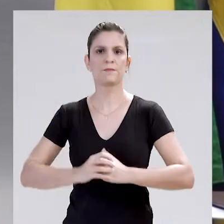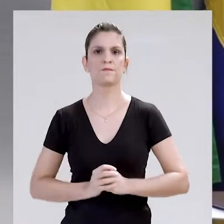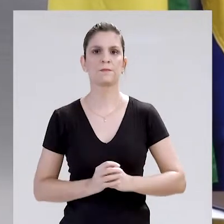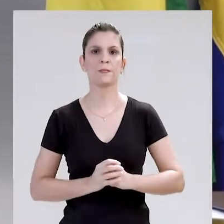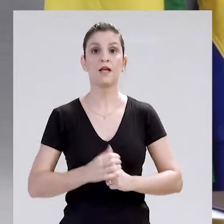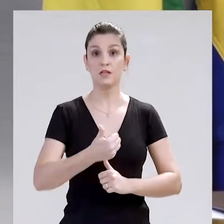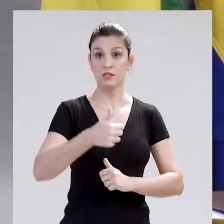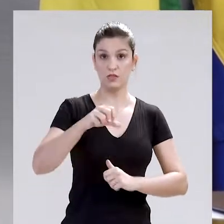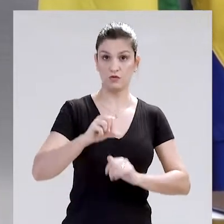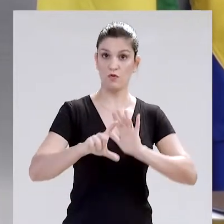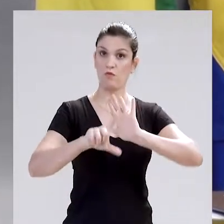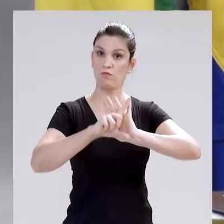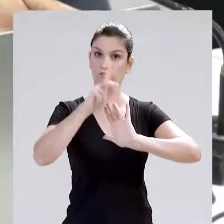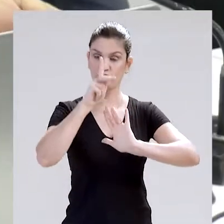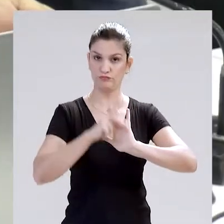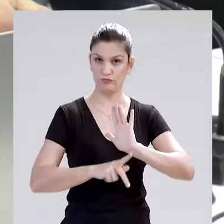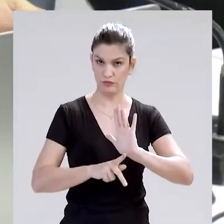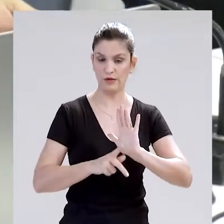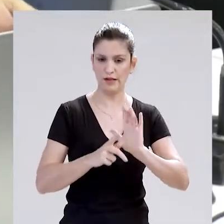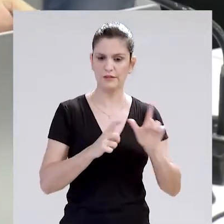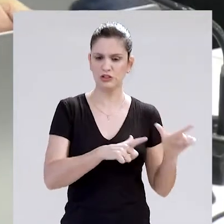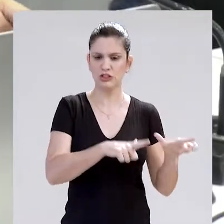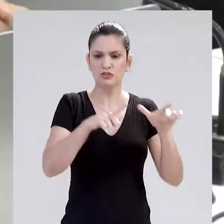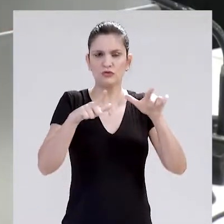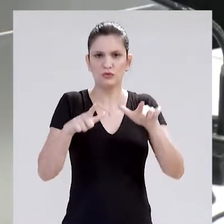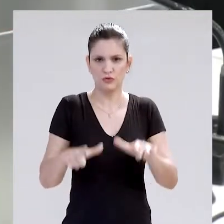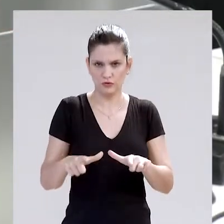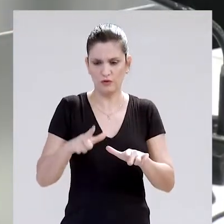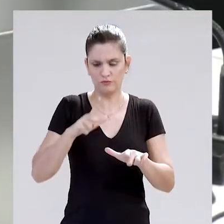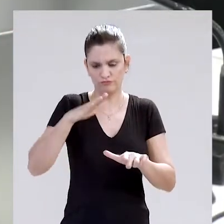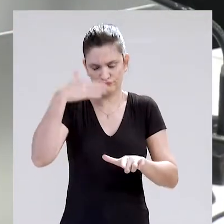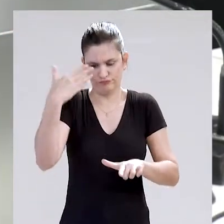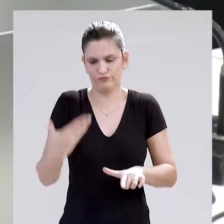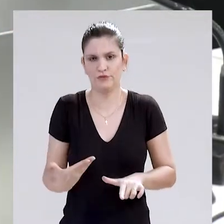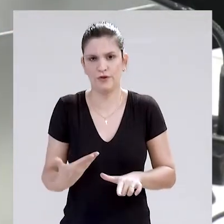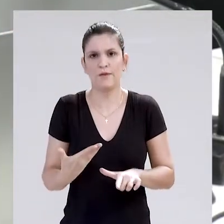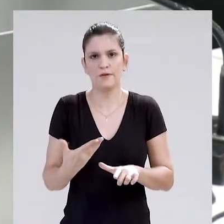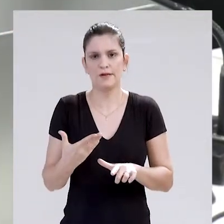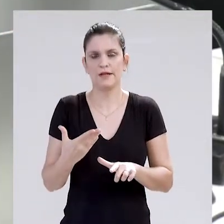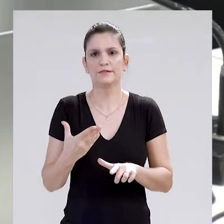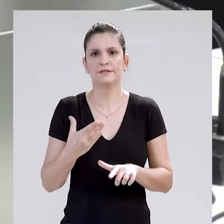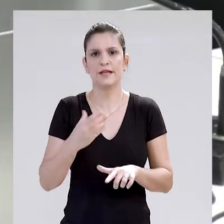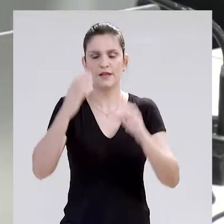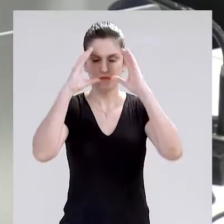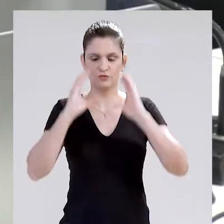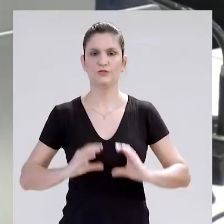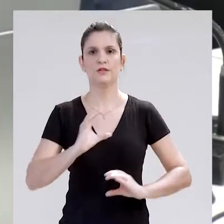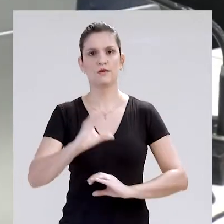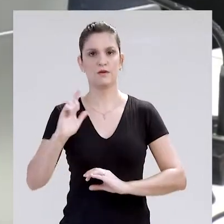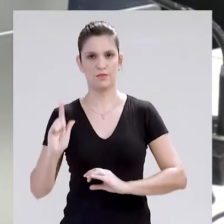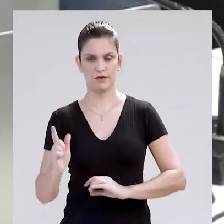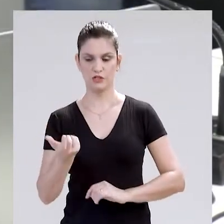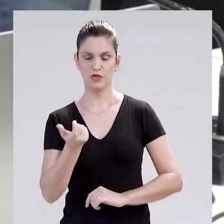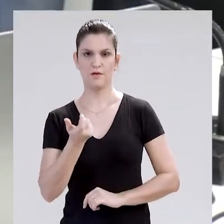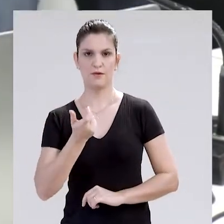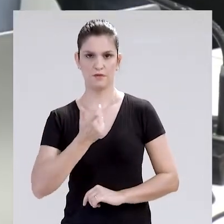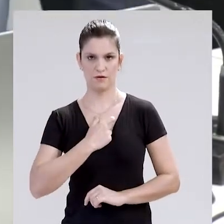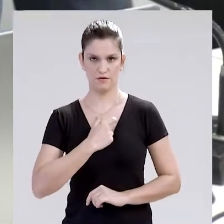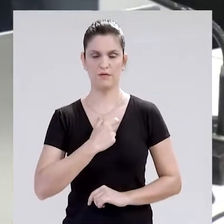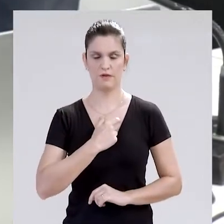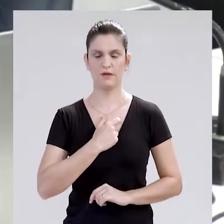durante a sessão, foram aprovados 19 projetos de decreto legislativo de outorga de título de cidadão campograndense,